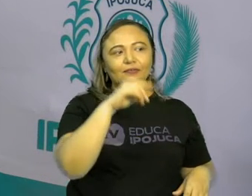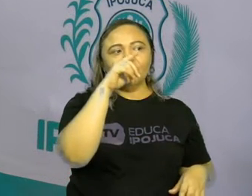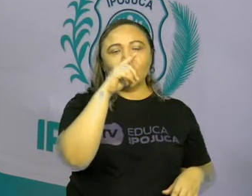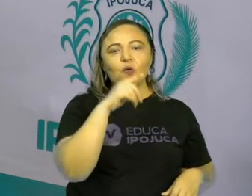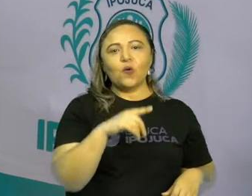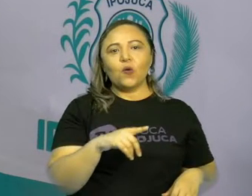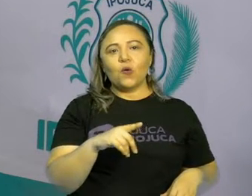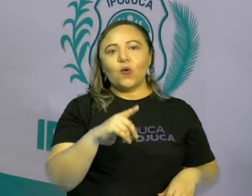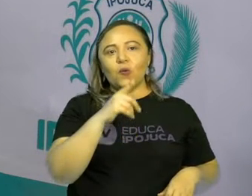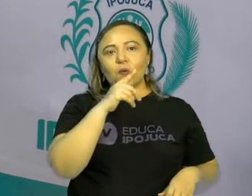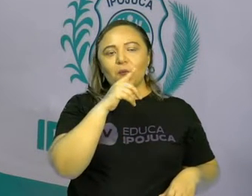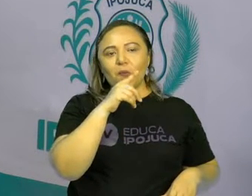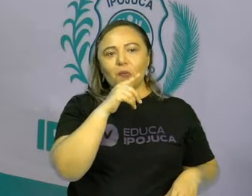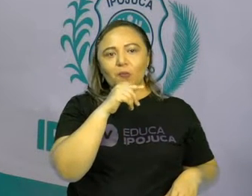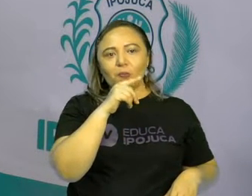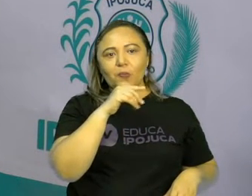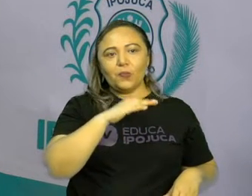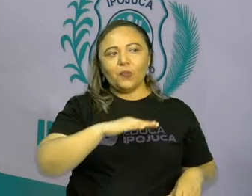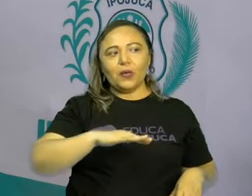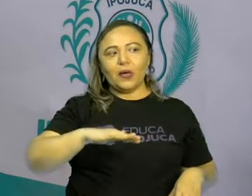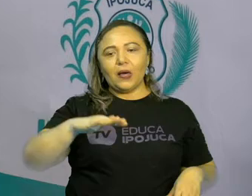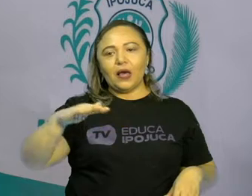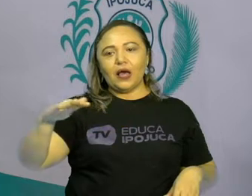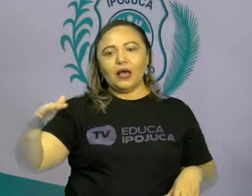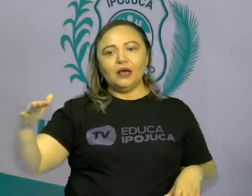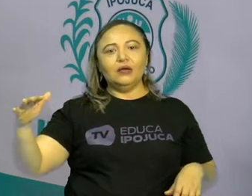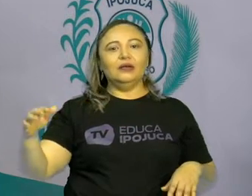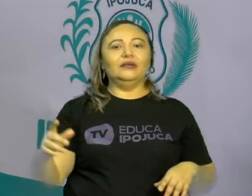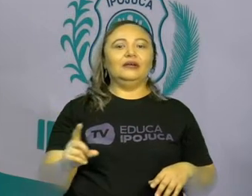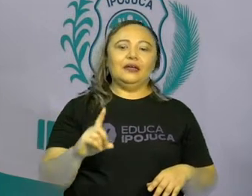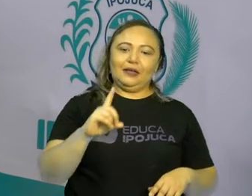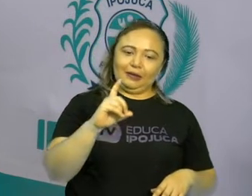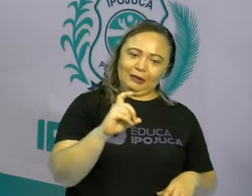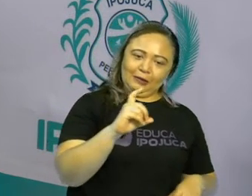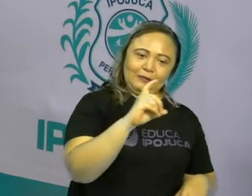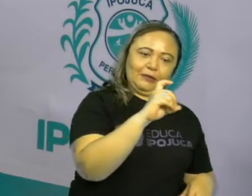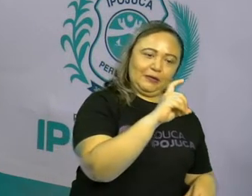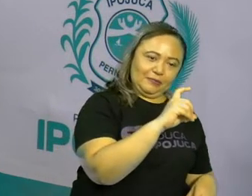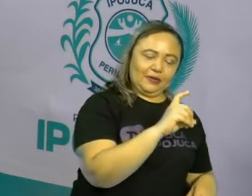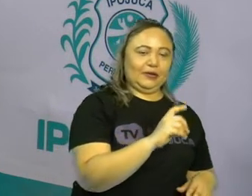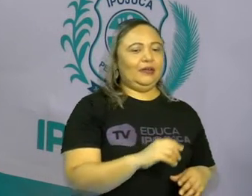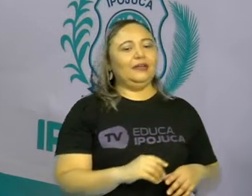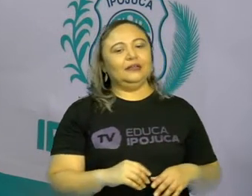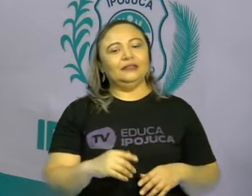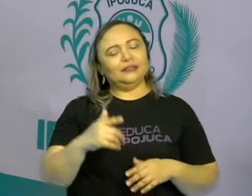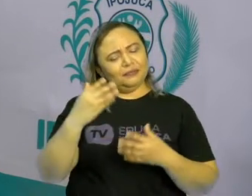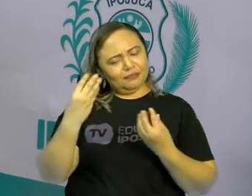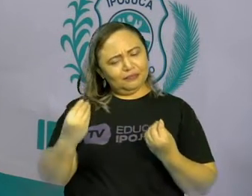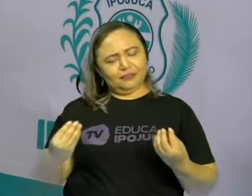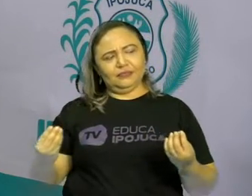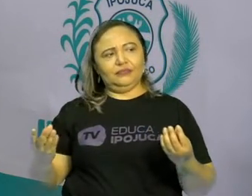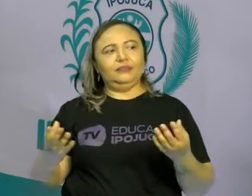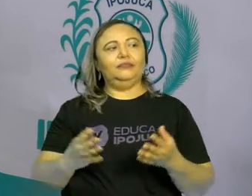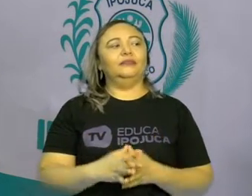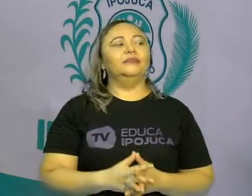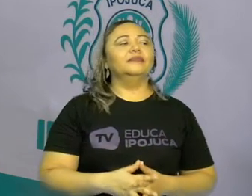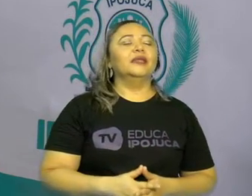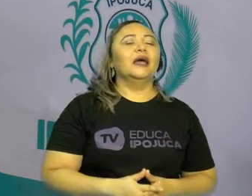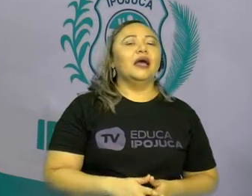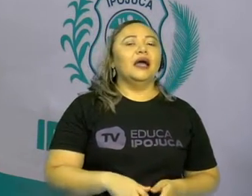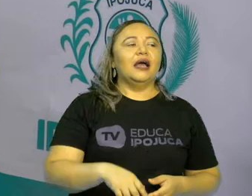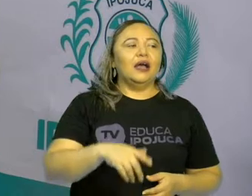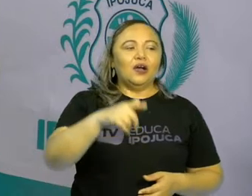camarão, conchas, entre outros. Então vamos lá.